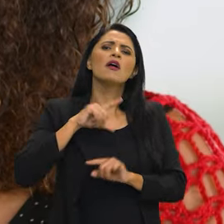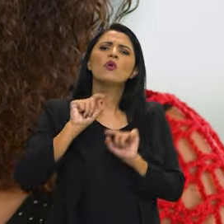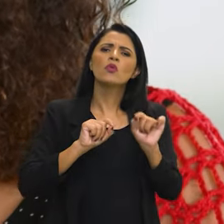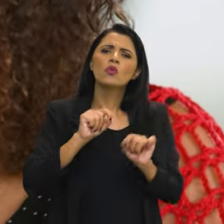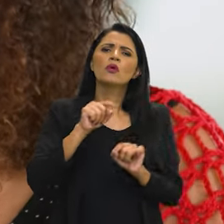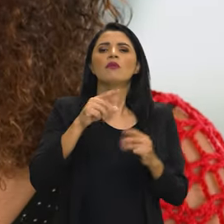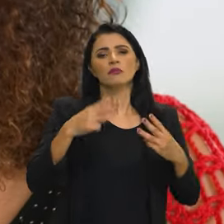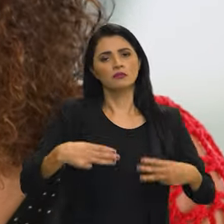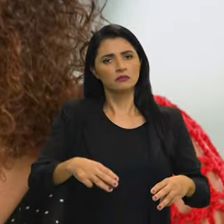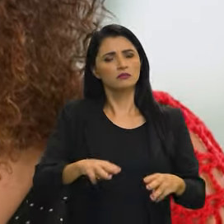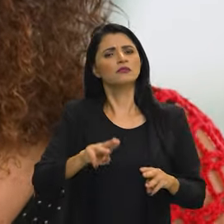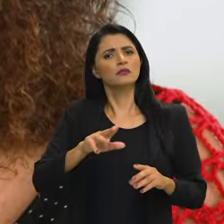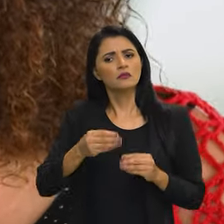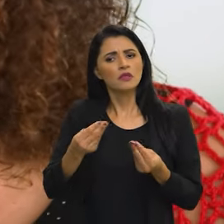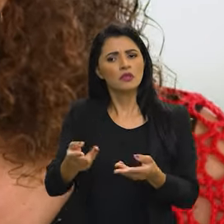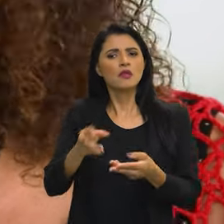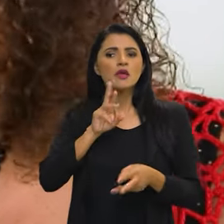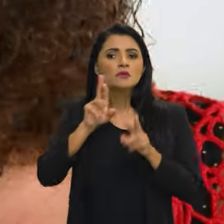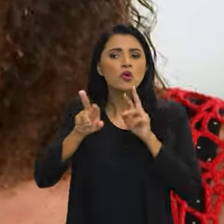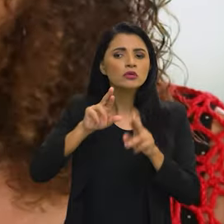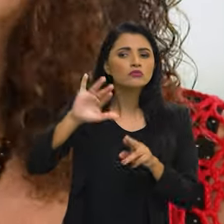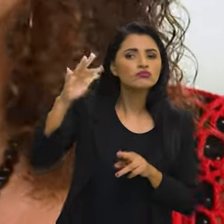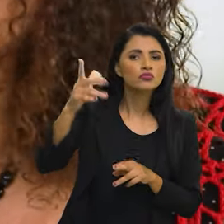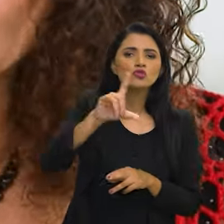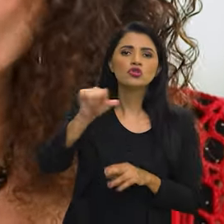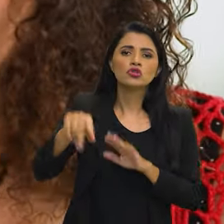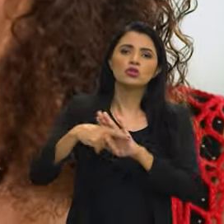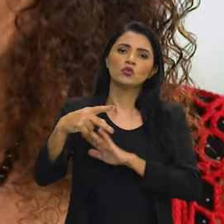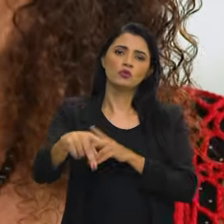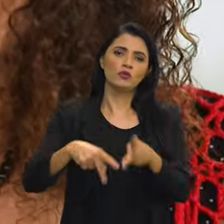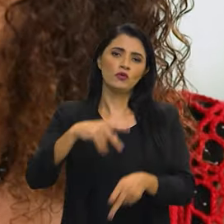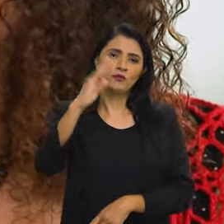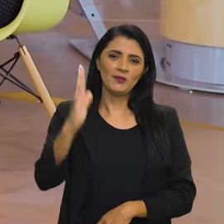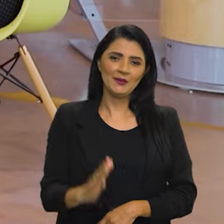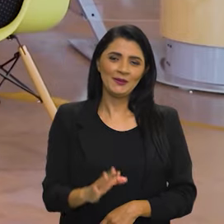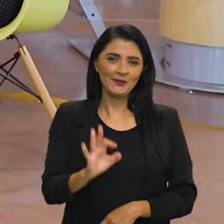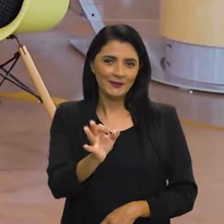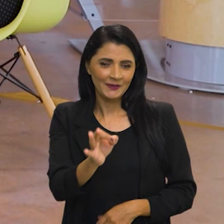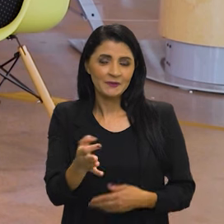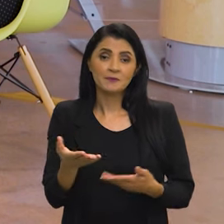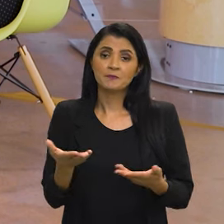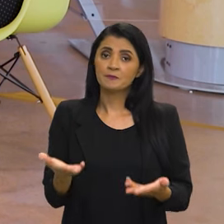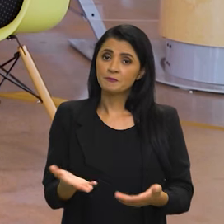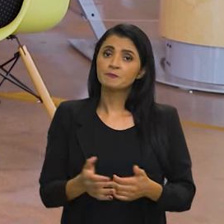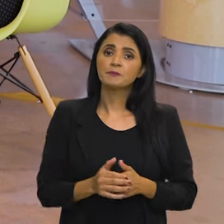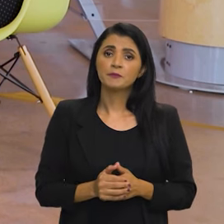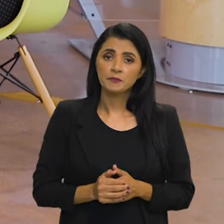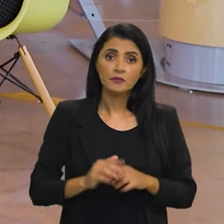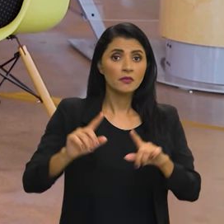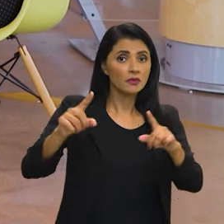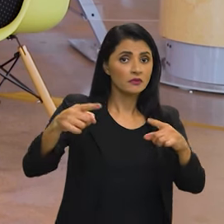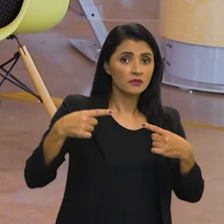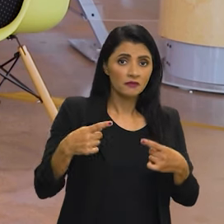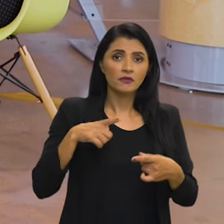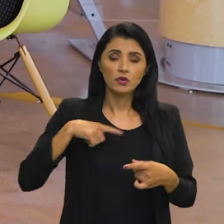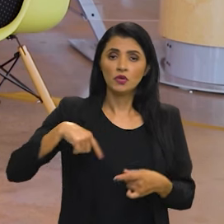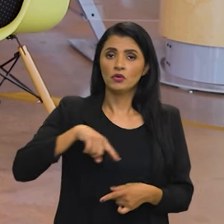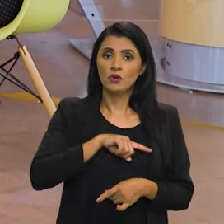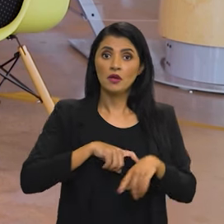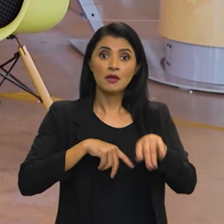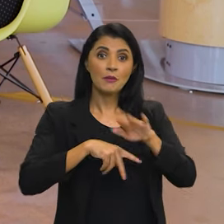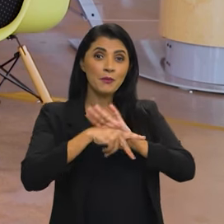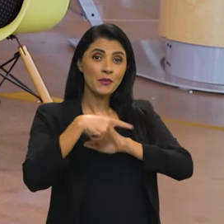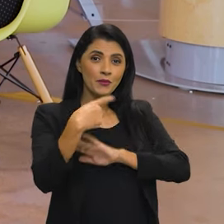ministério que serve para dar soluções ao dia a dia do povo brasileiro, né? Então, os desafios, que são